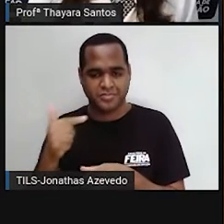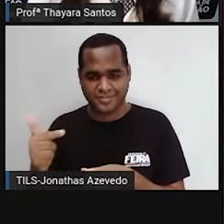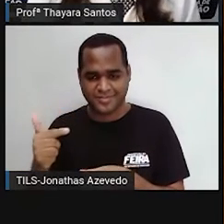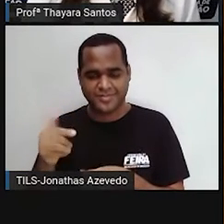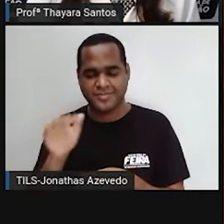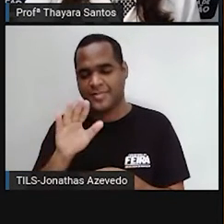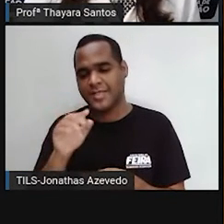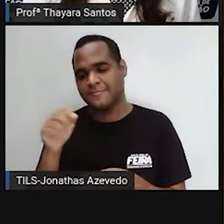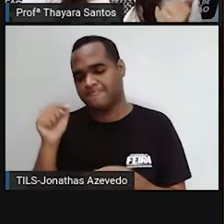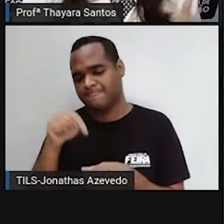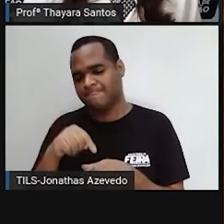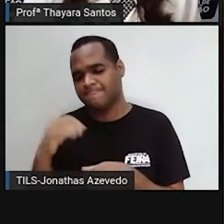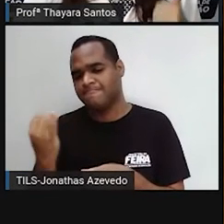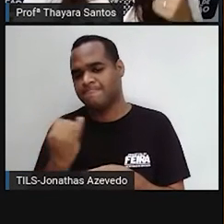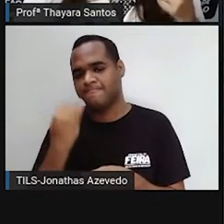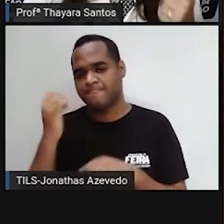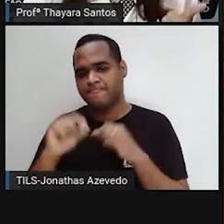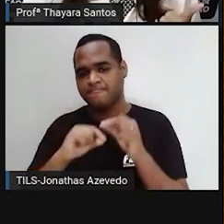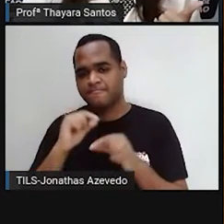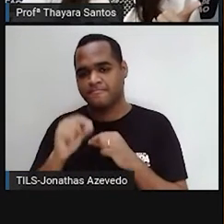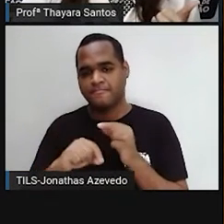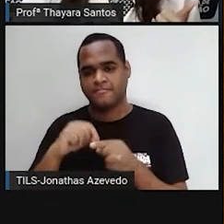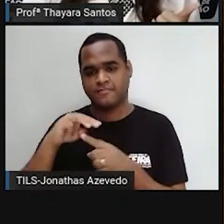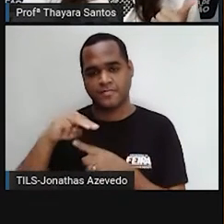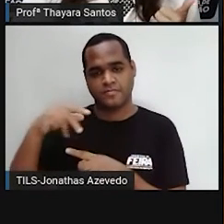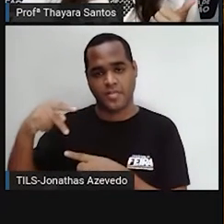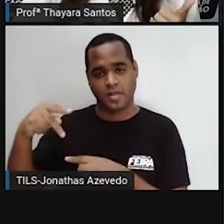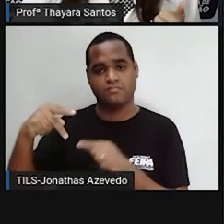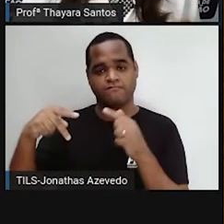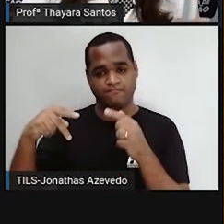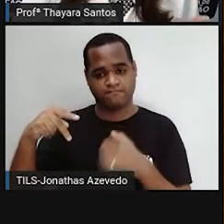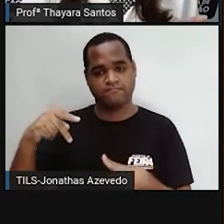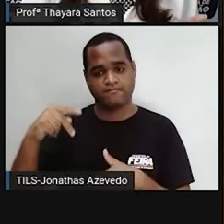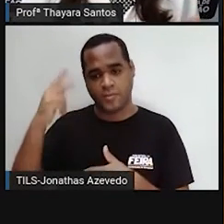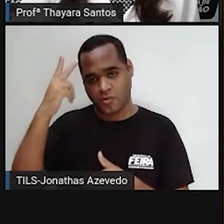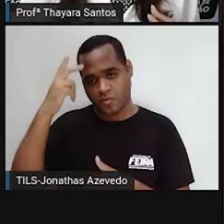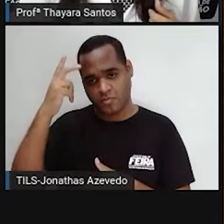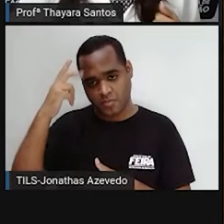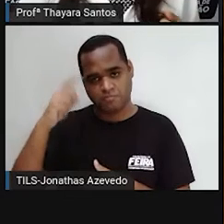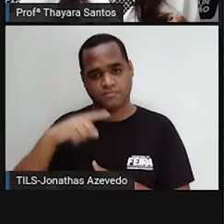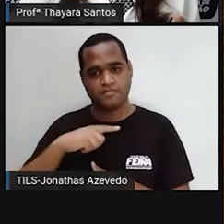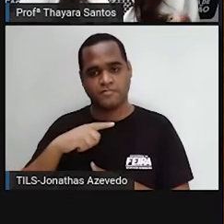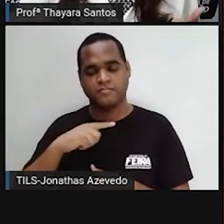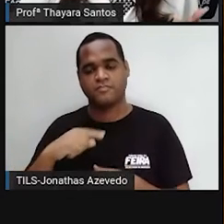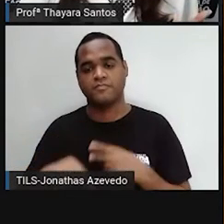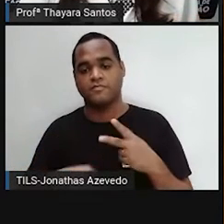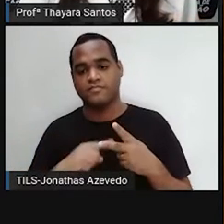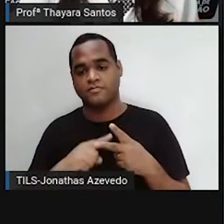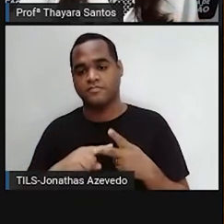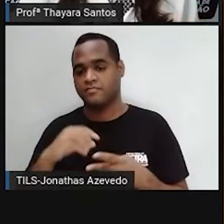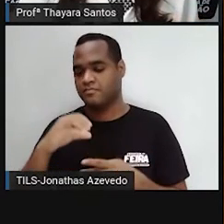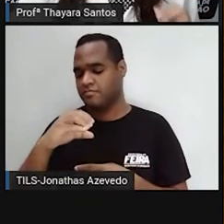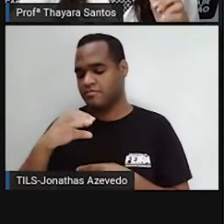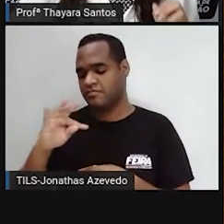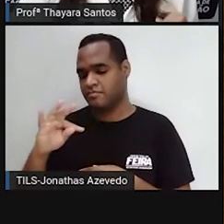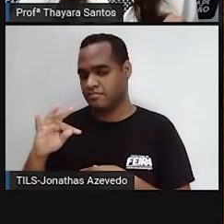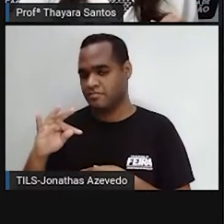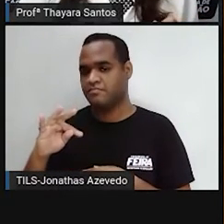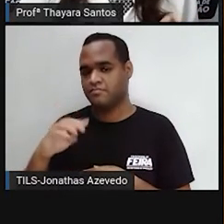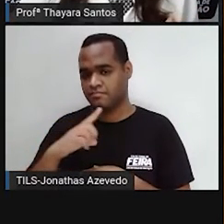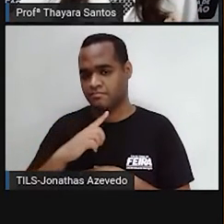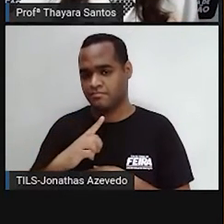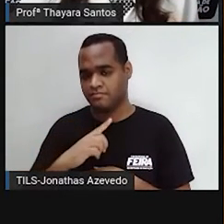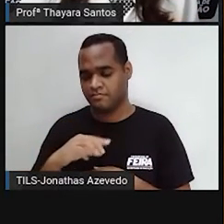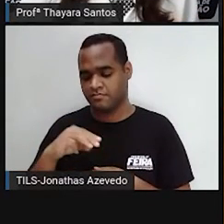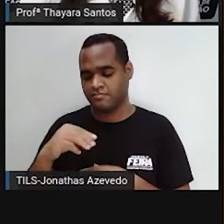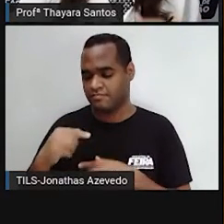célula prokariótica? Ela vai ter membrana plasmática, que é o normal de toda célula. Ela vai ter citoplasma. Ela vai ter o